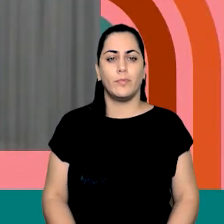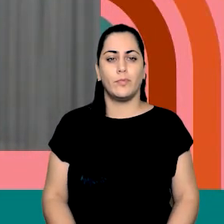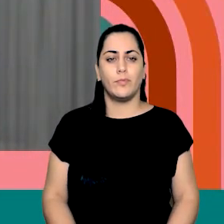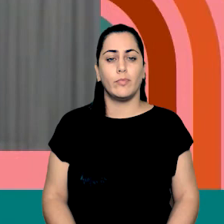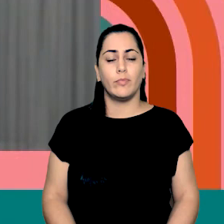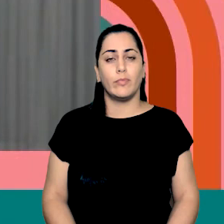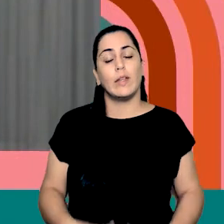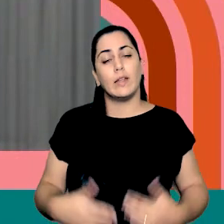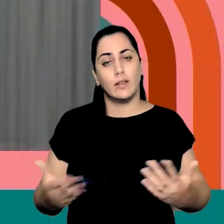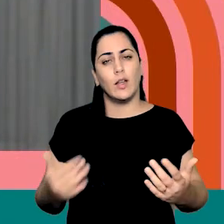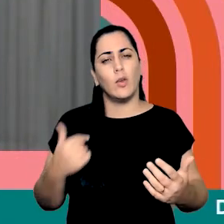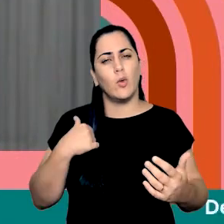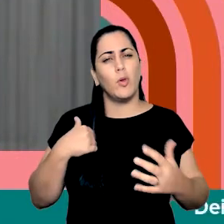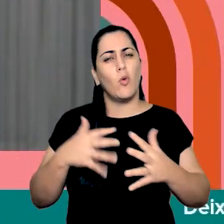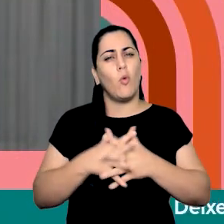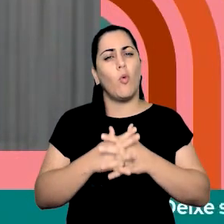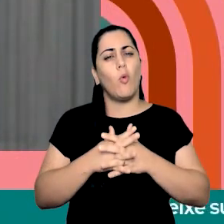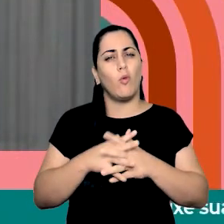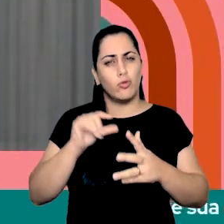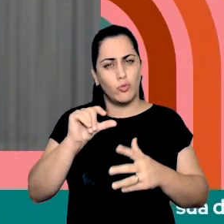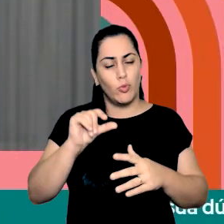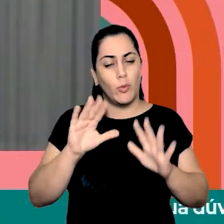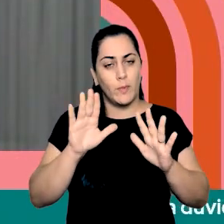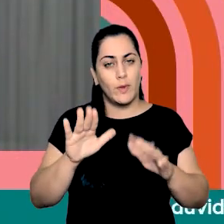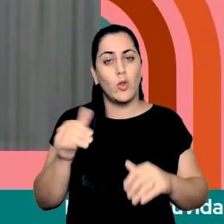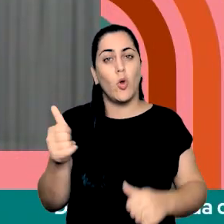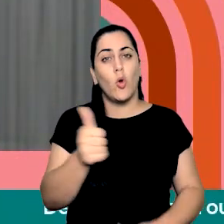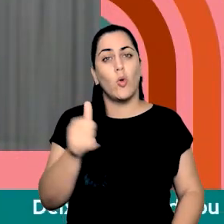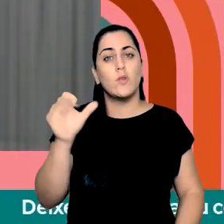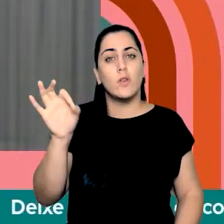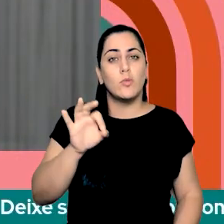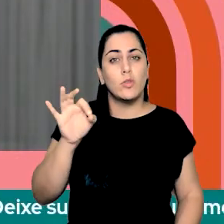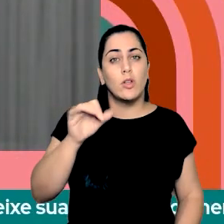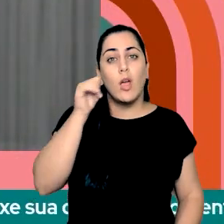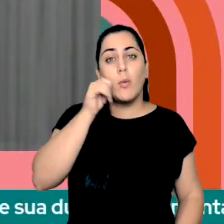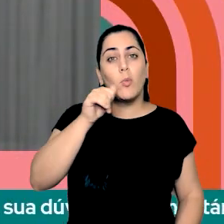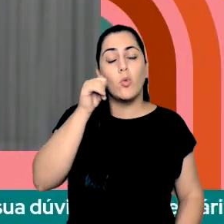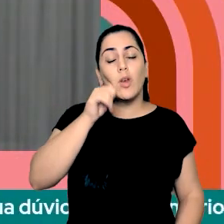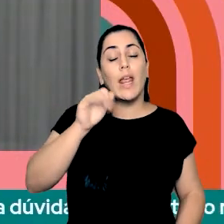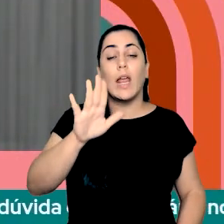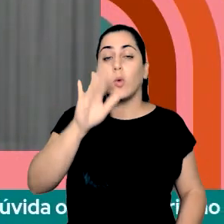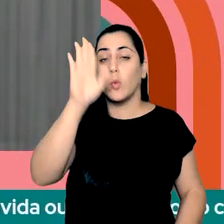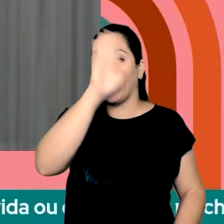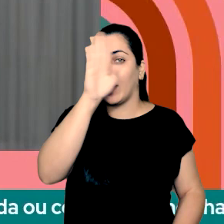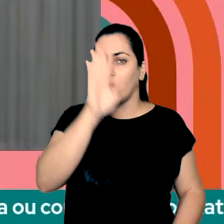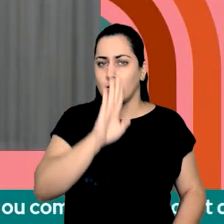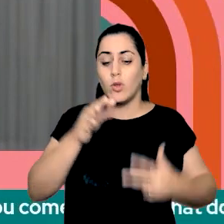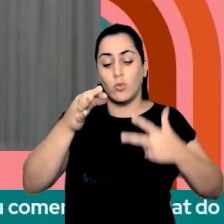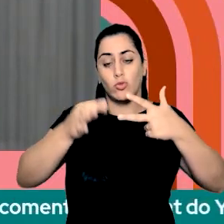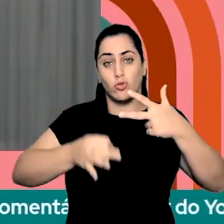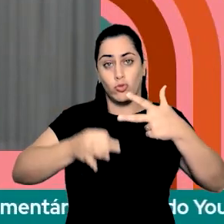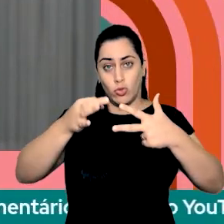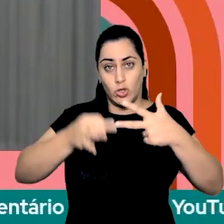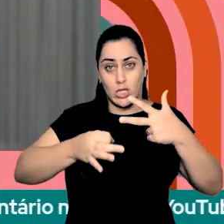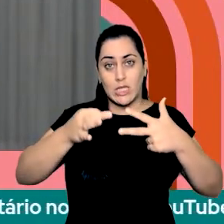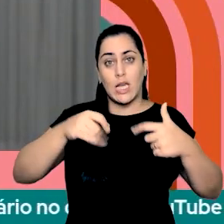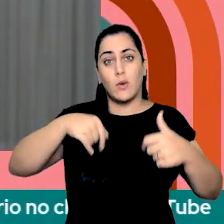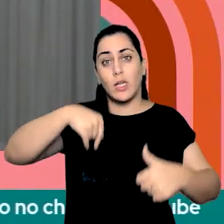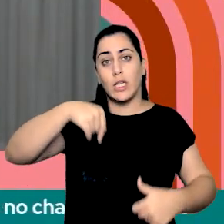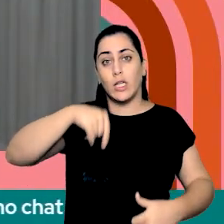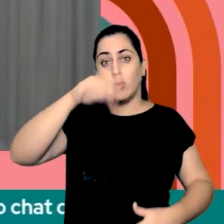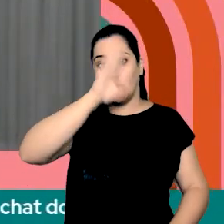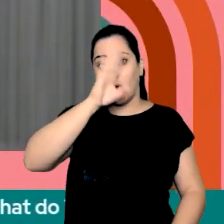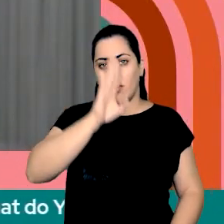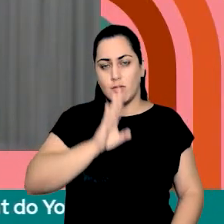Até me confundi, 11% é mulheres no Brasil. Então, o nosso Poder Judiciário brasileiro é